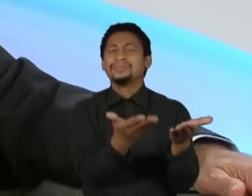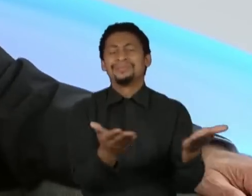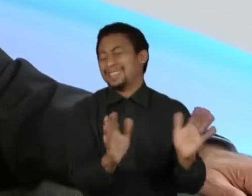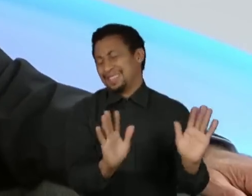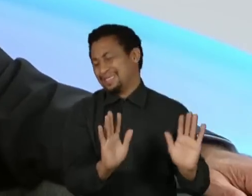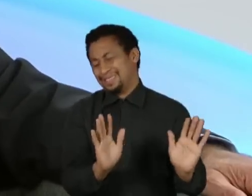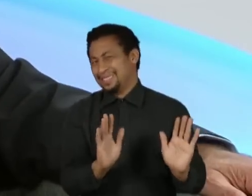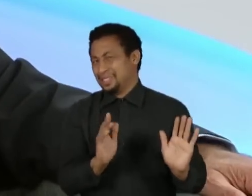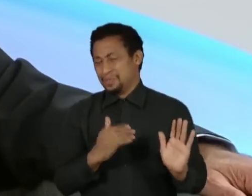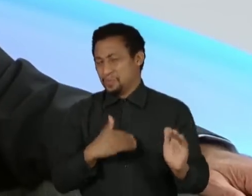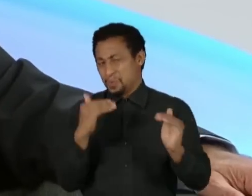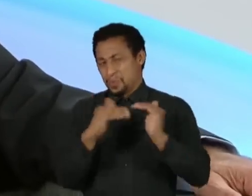sistema. Não acho isso implausível hoje.